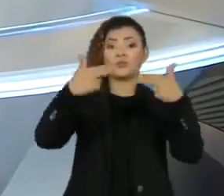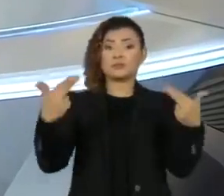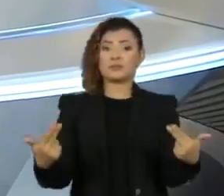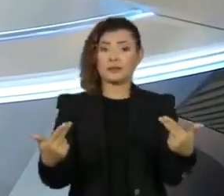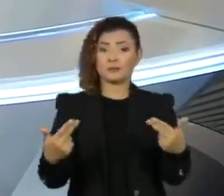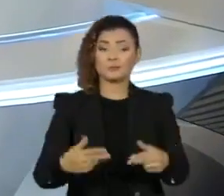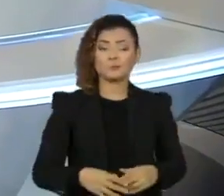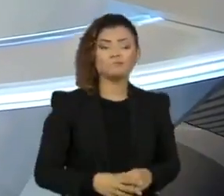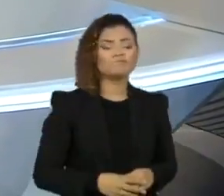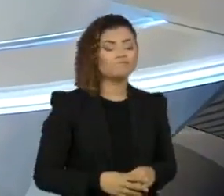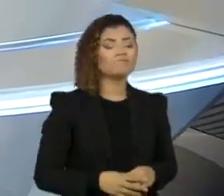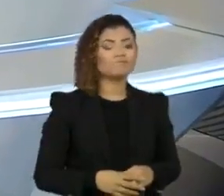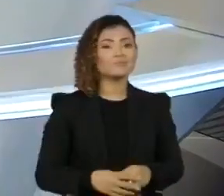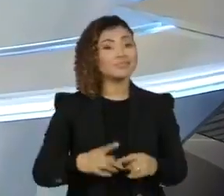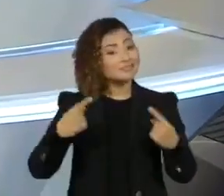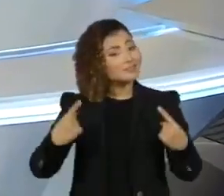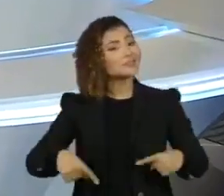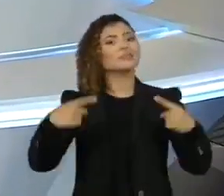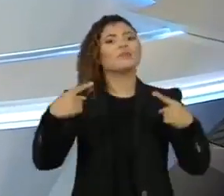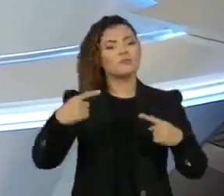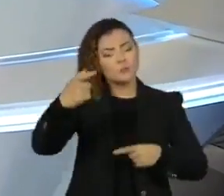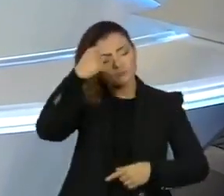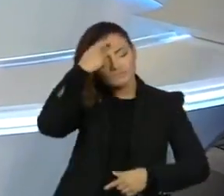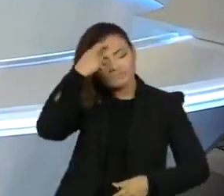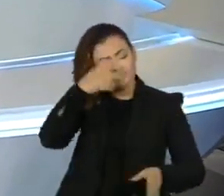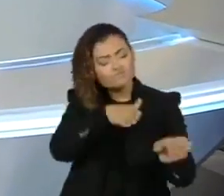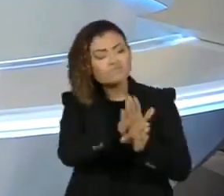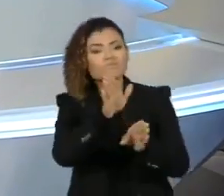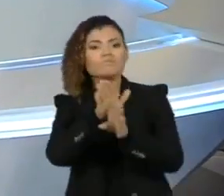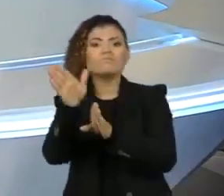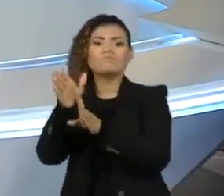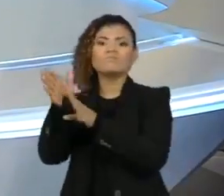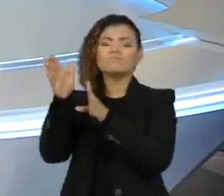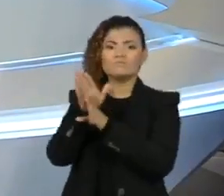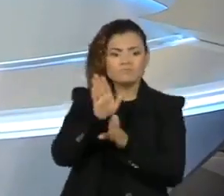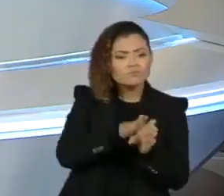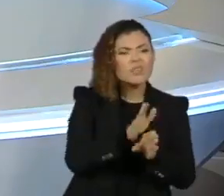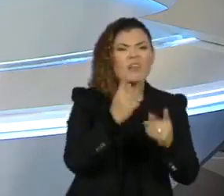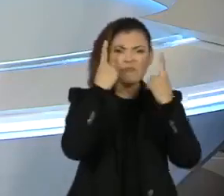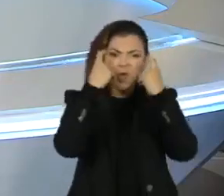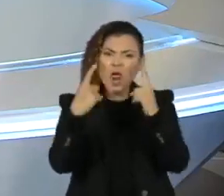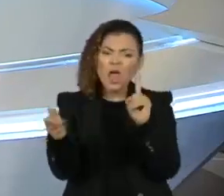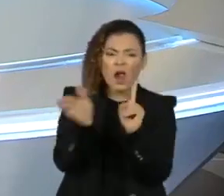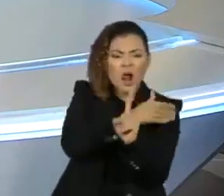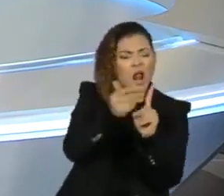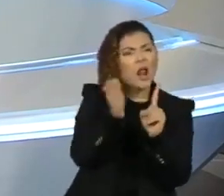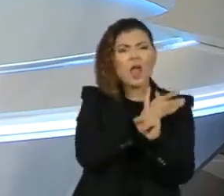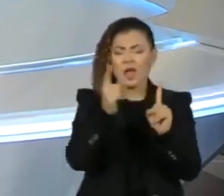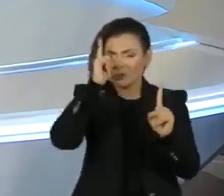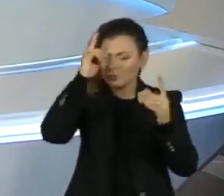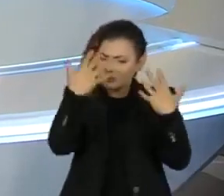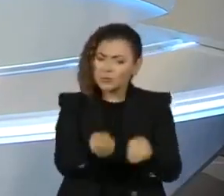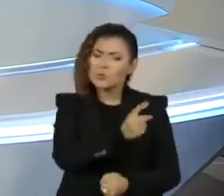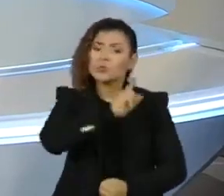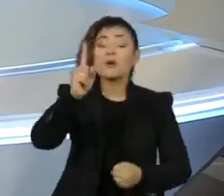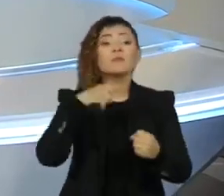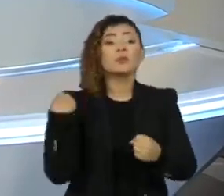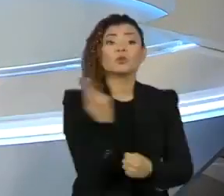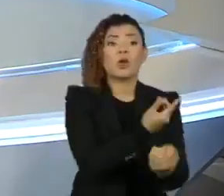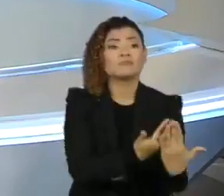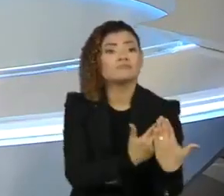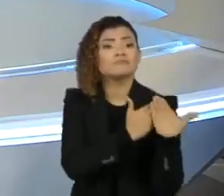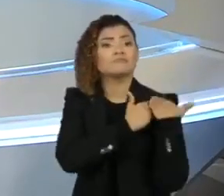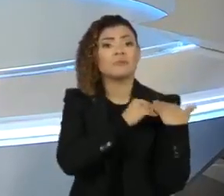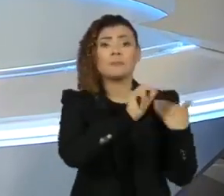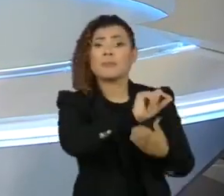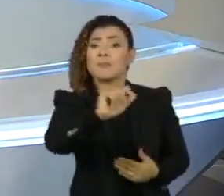sexual. O desafio de mudar mentalidades e desnaturalizar violências e agressões cotidianas é tarefa para todos.